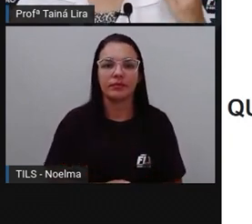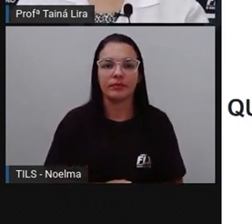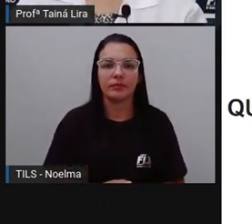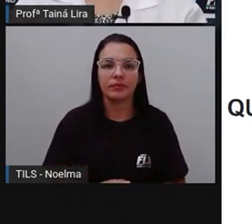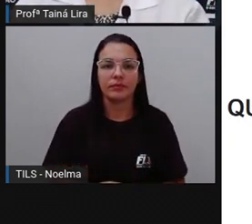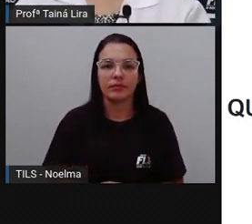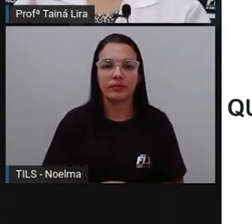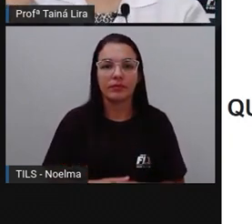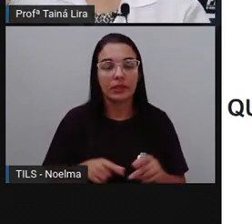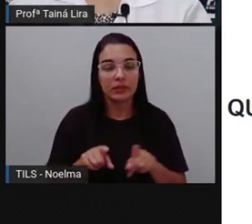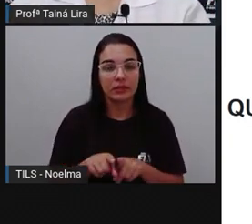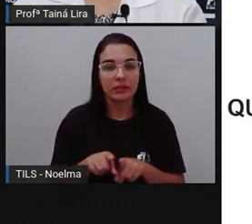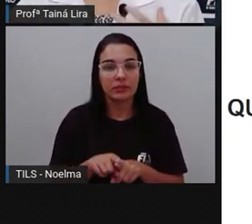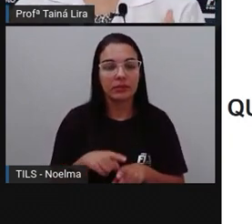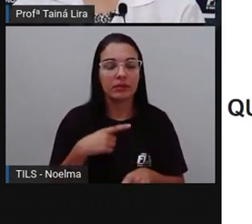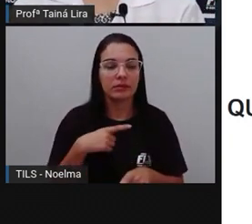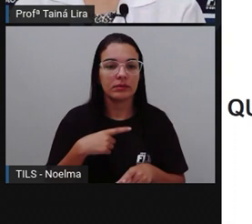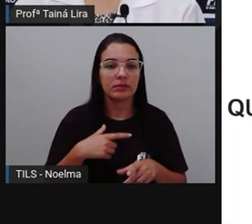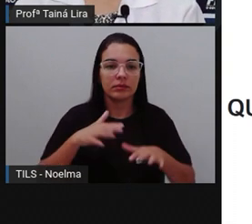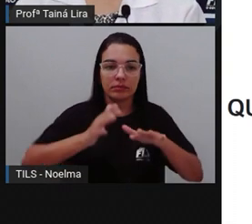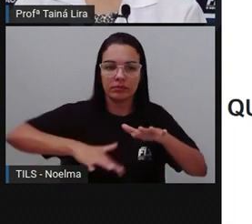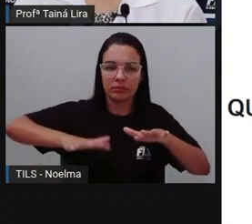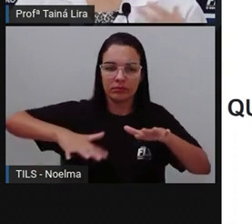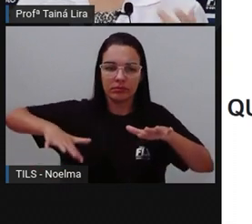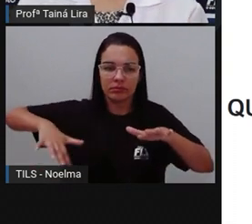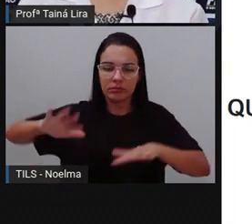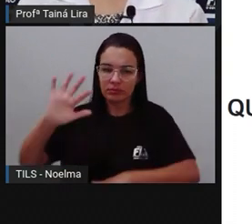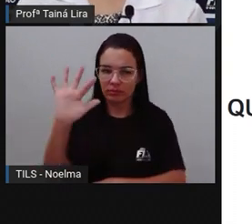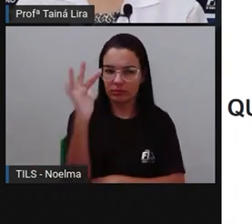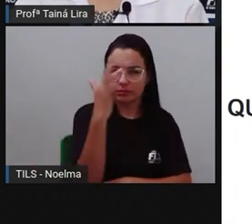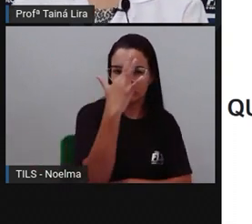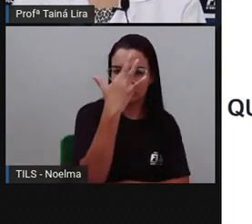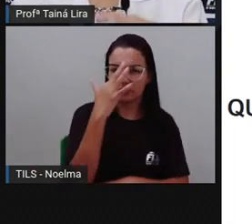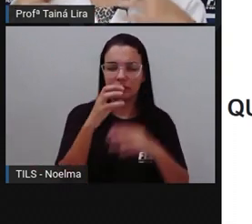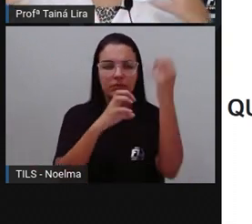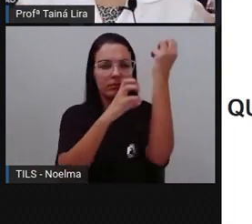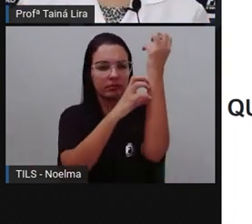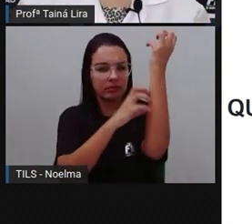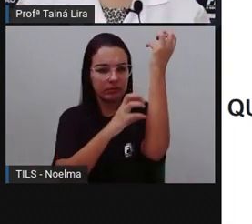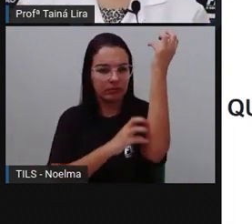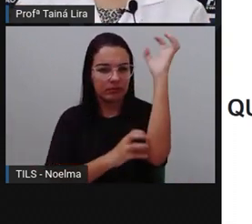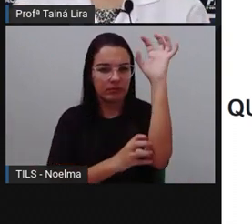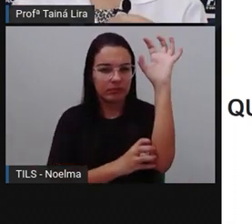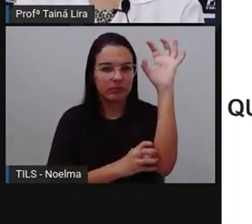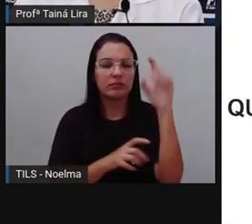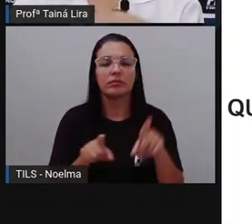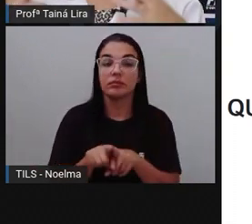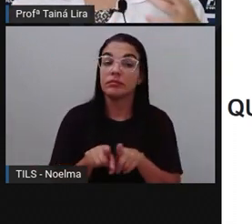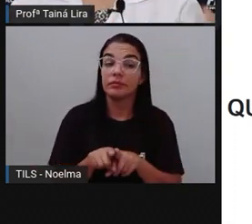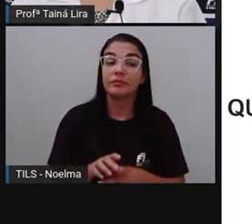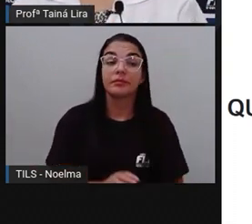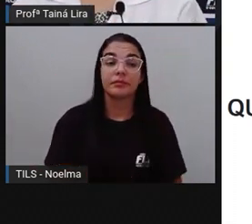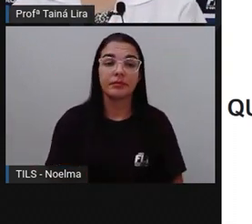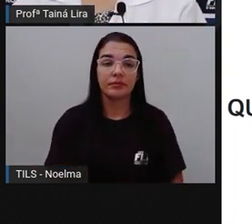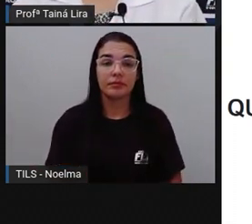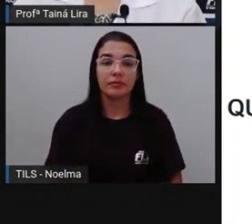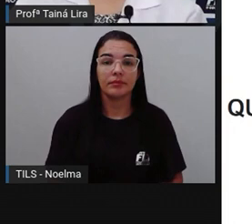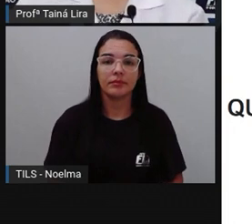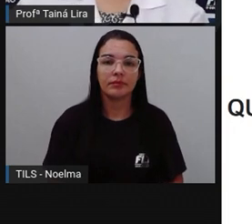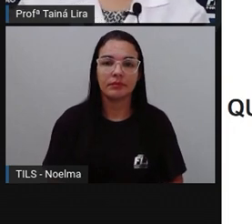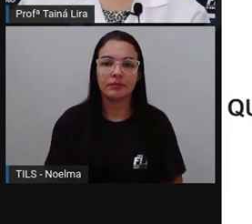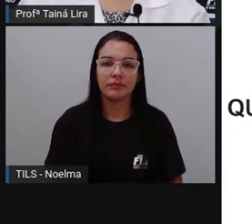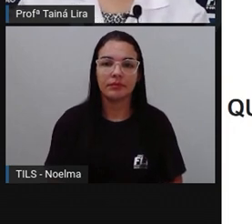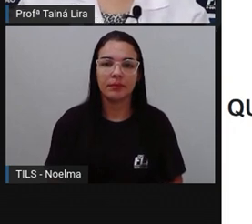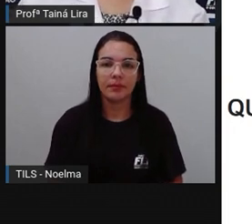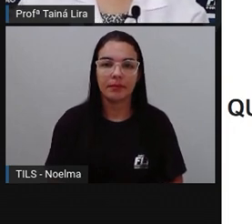como as algas marinhas E assim como o cacto, Tá certo? E, Nós temos aí, Olha só, As plantas